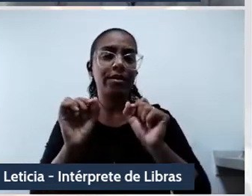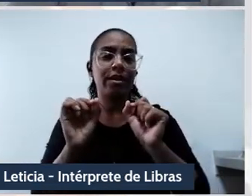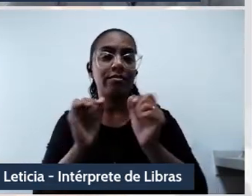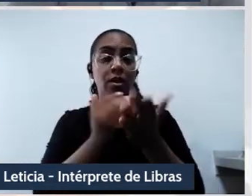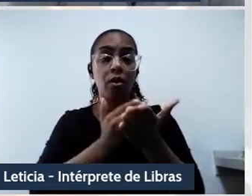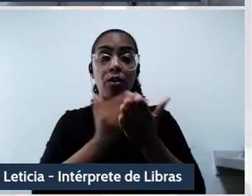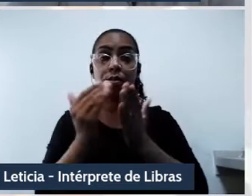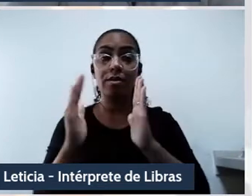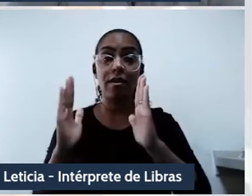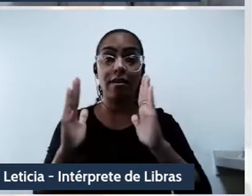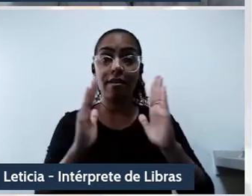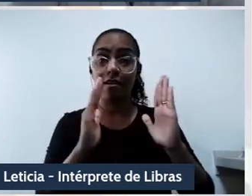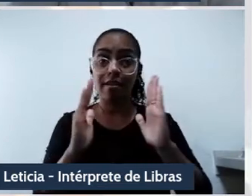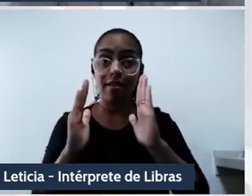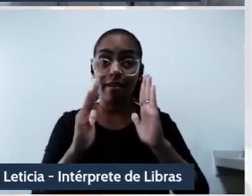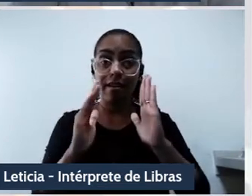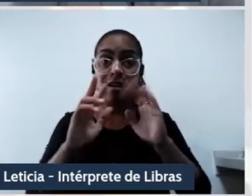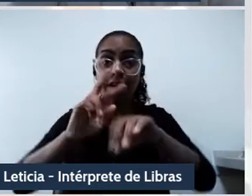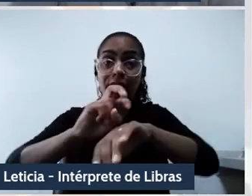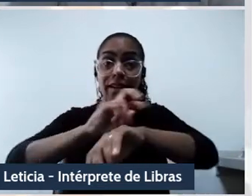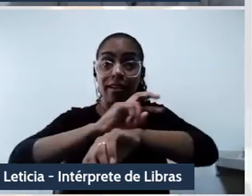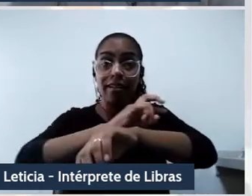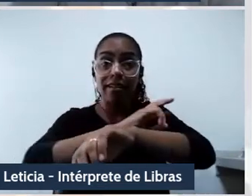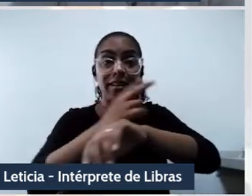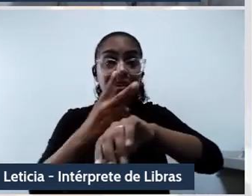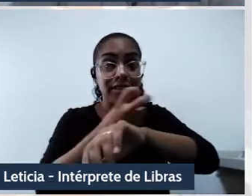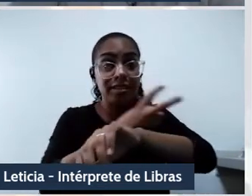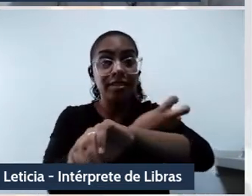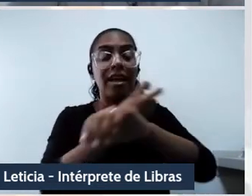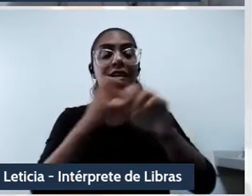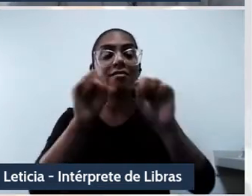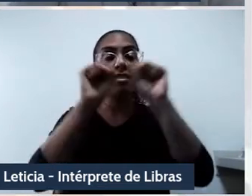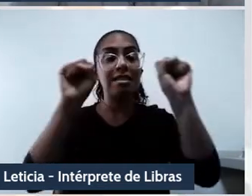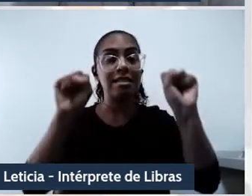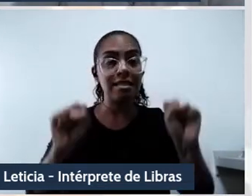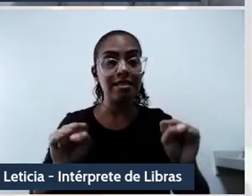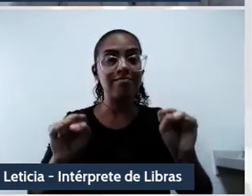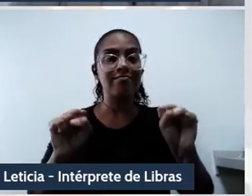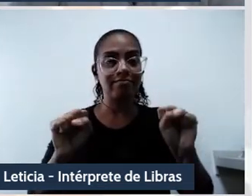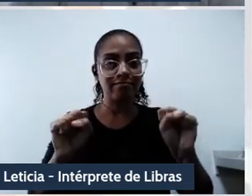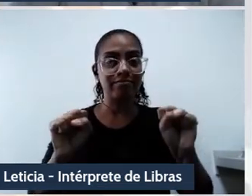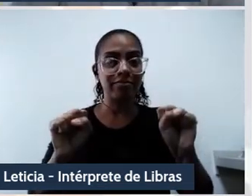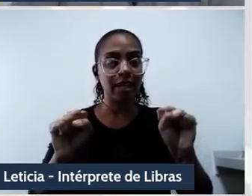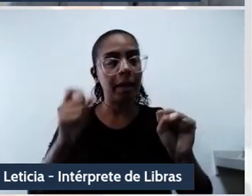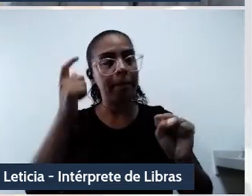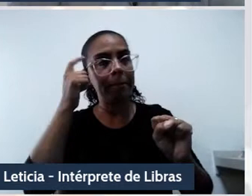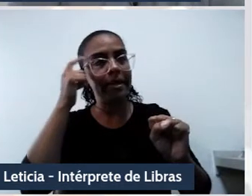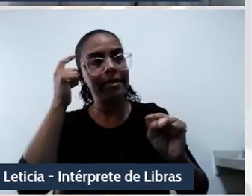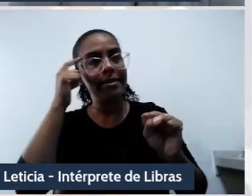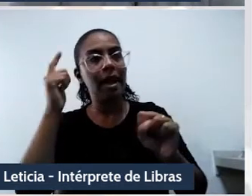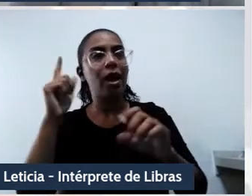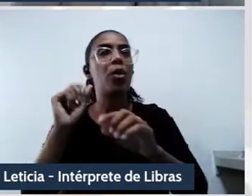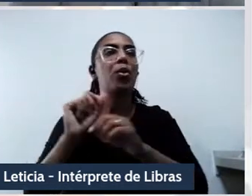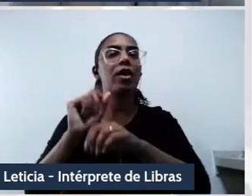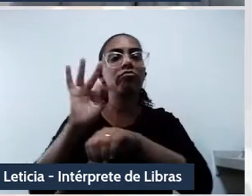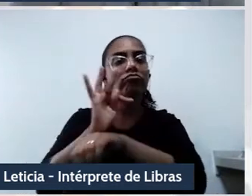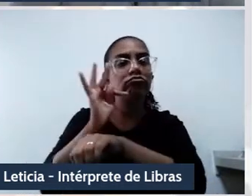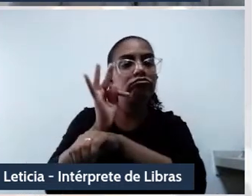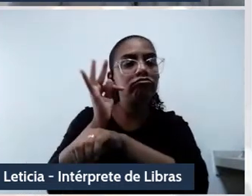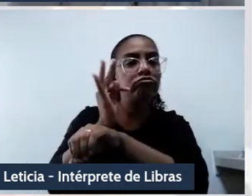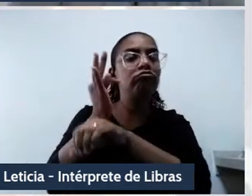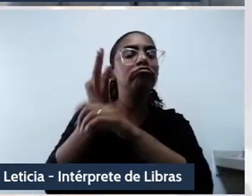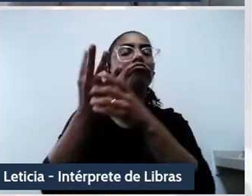epistemológica sistemática à luz de múltiplas cosmotécnicas, já que a europeização e a